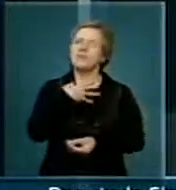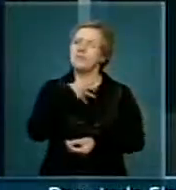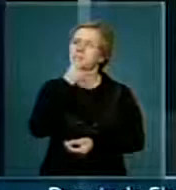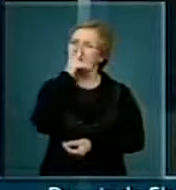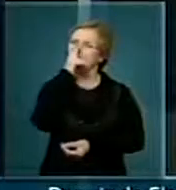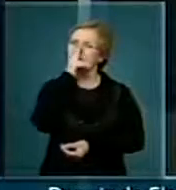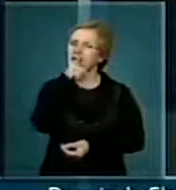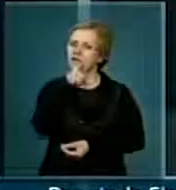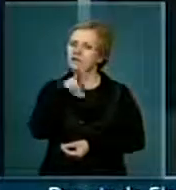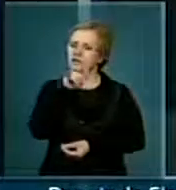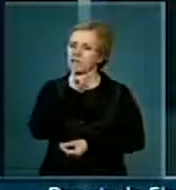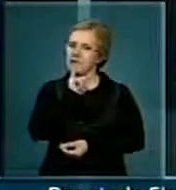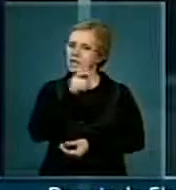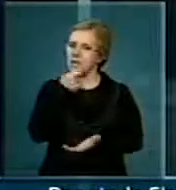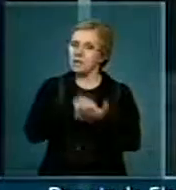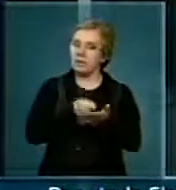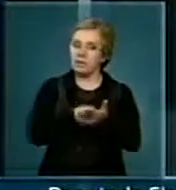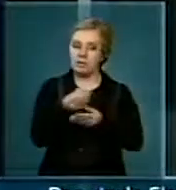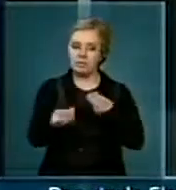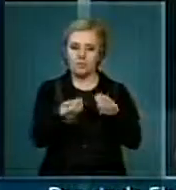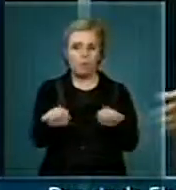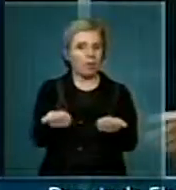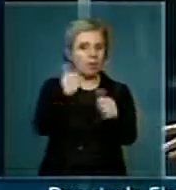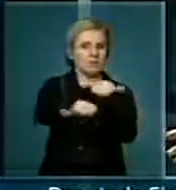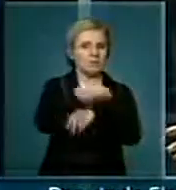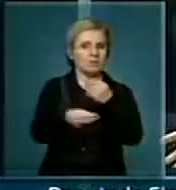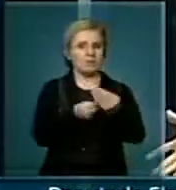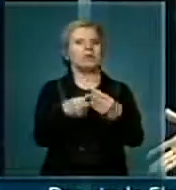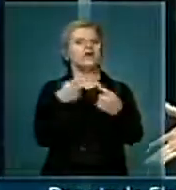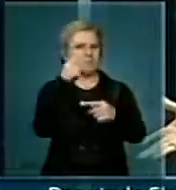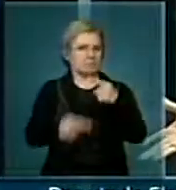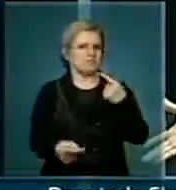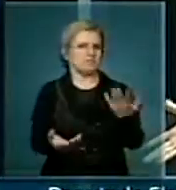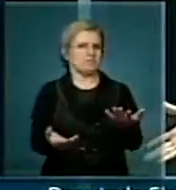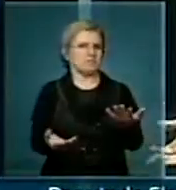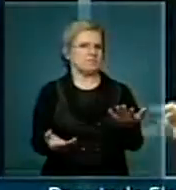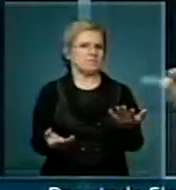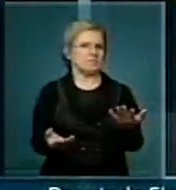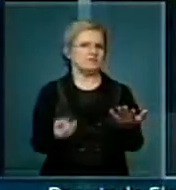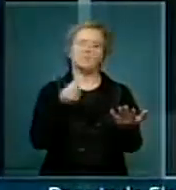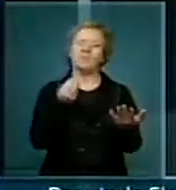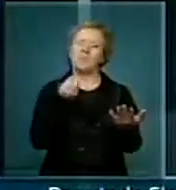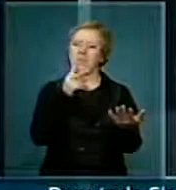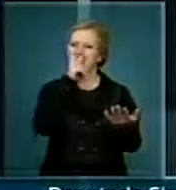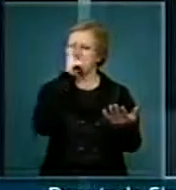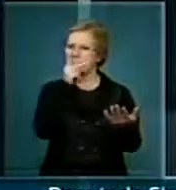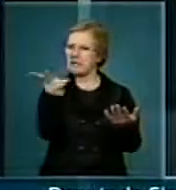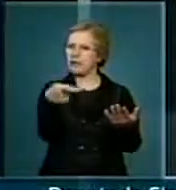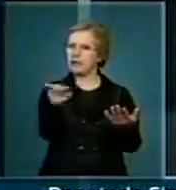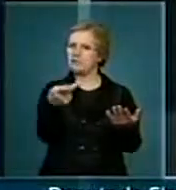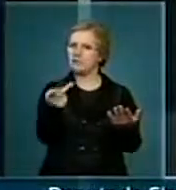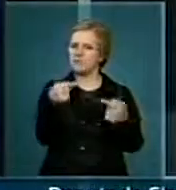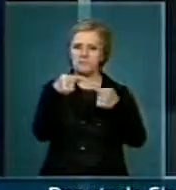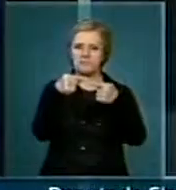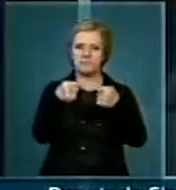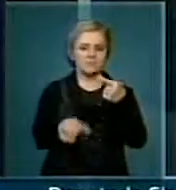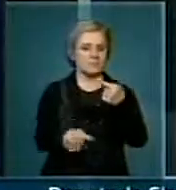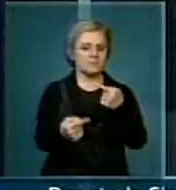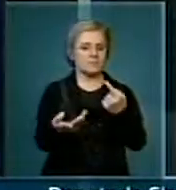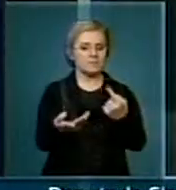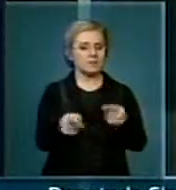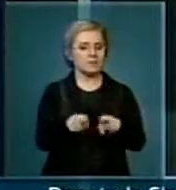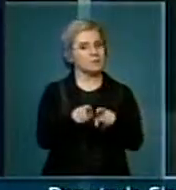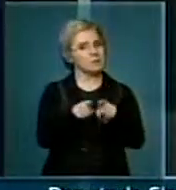você contingenciar? Já que estava impedido o contingenciamento, vamos vetar. É um erro, é um atraso e nós não podemos aceitar